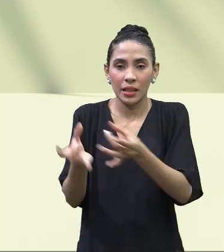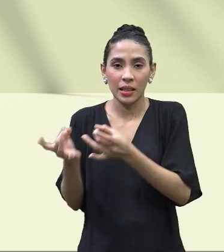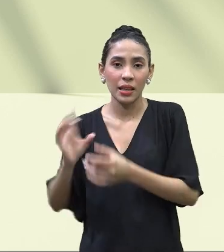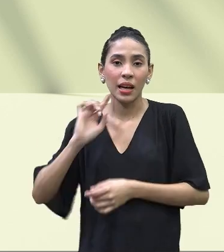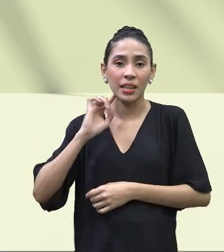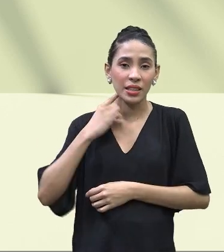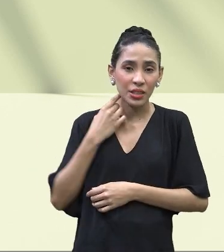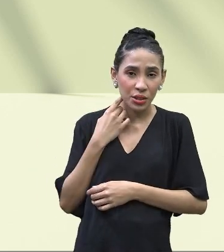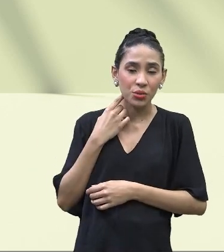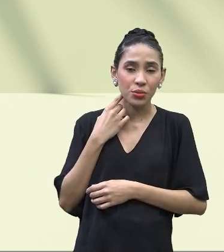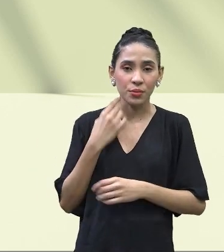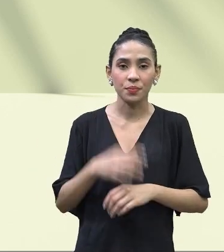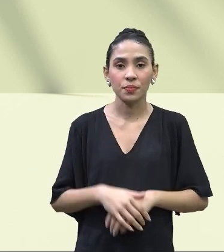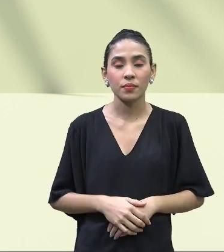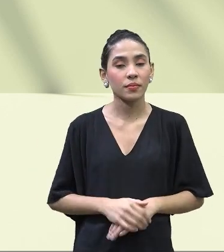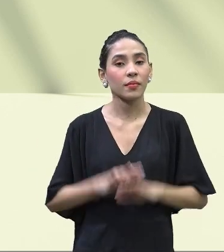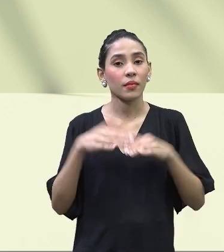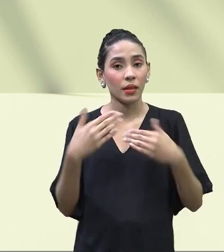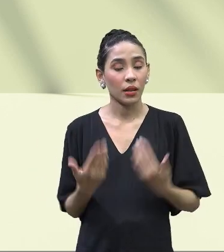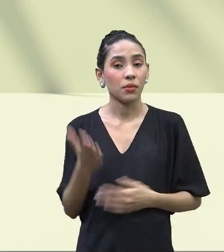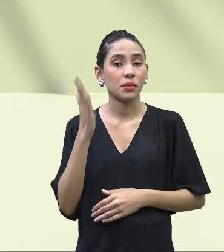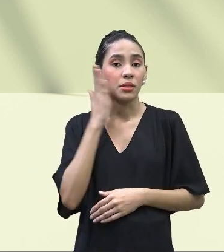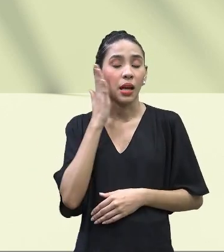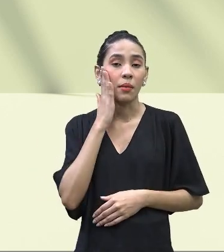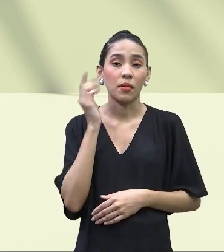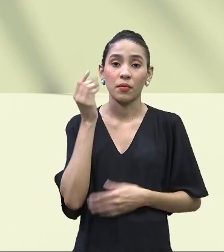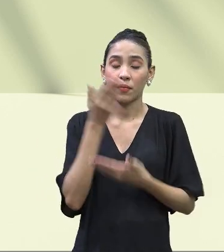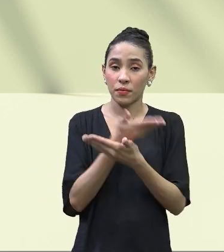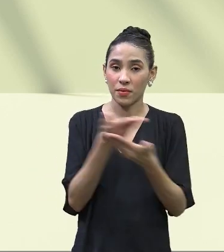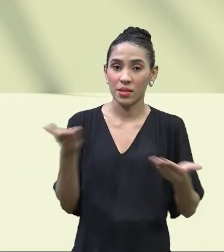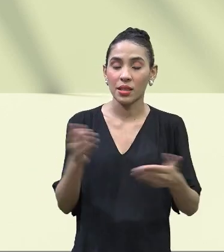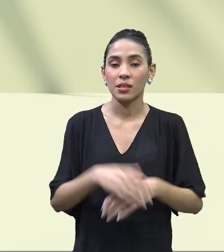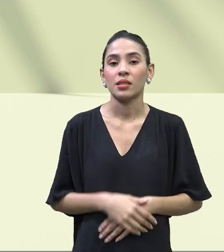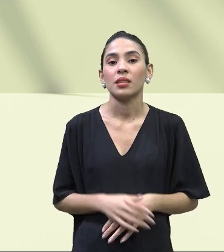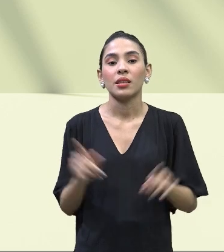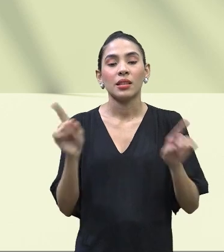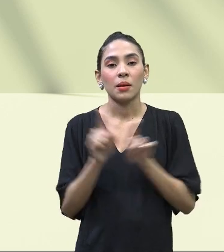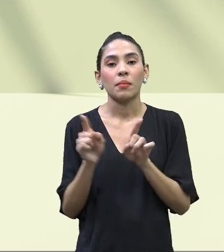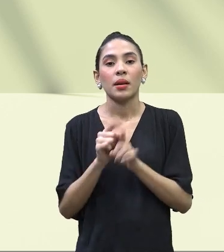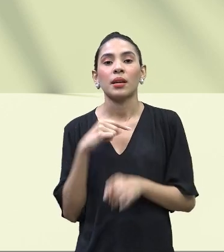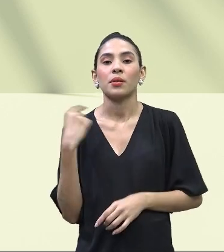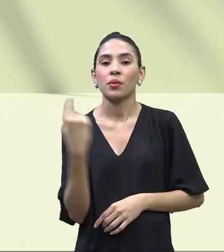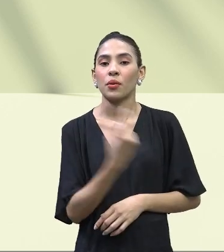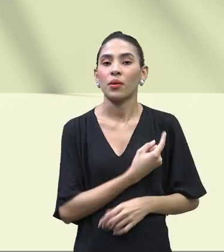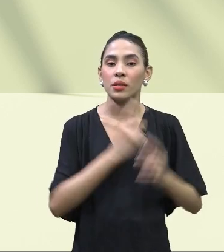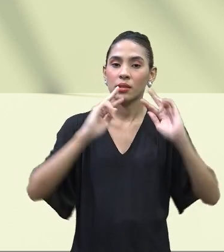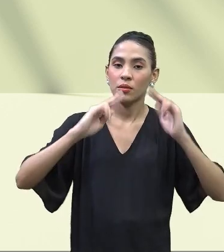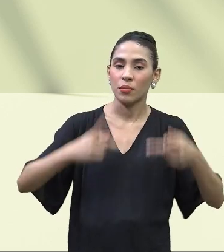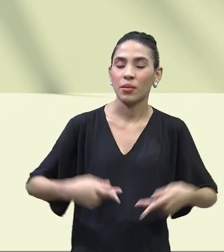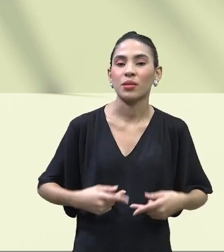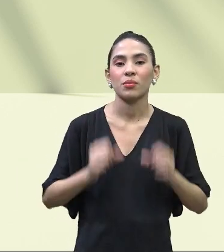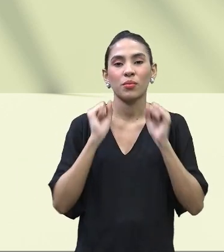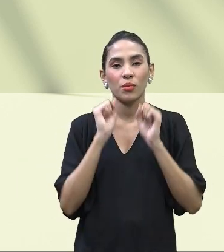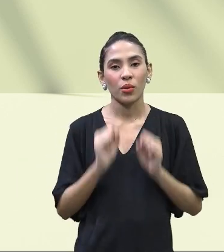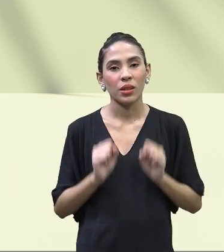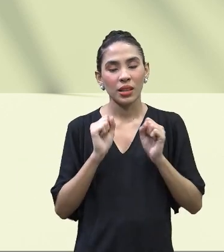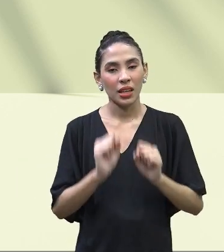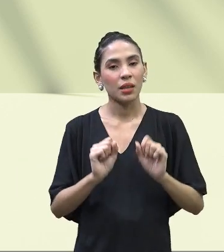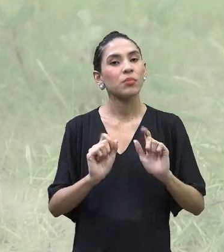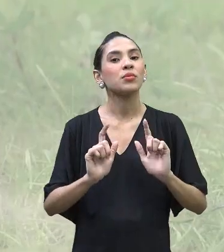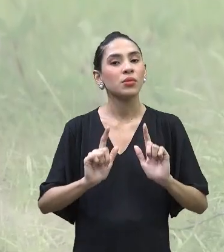inadequadamente. Então, saibam vocês que também nós, como seres humanos, podemos causar impactos